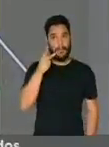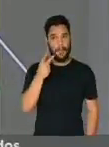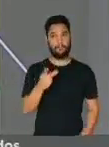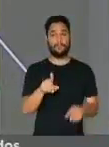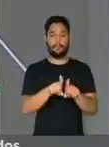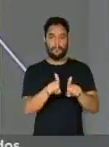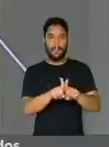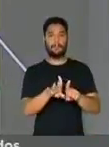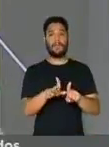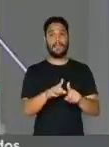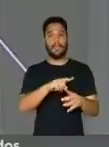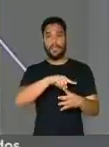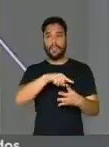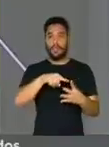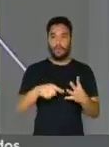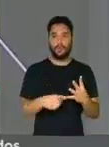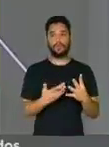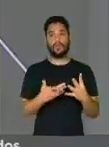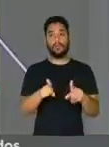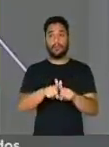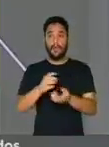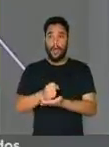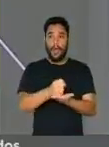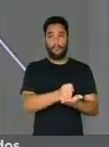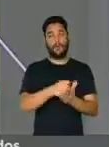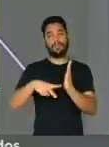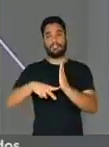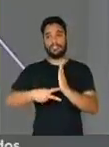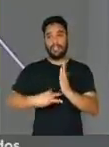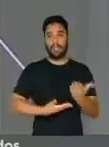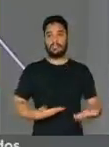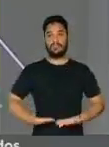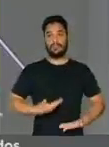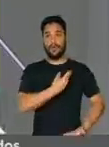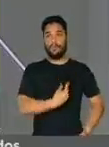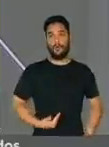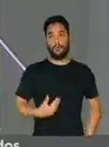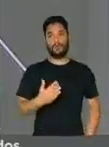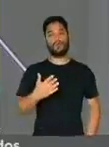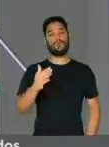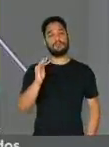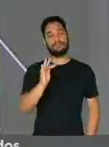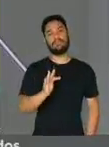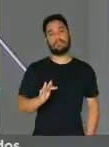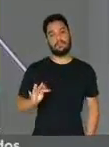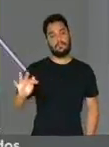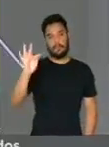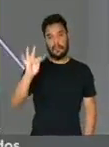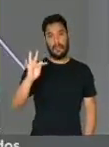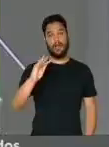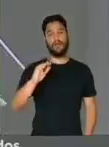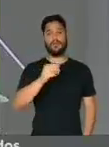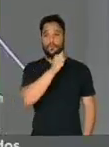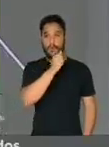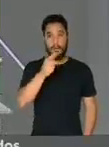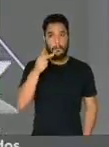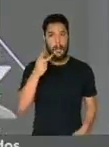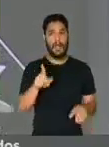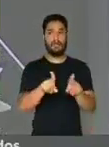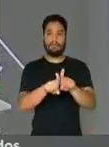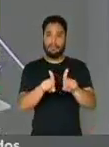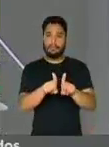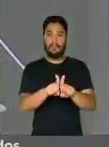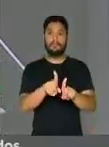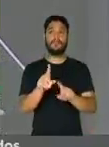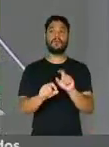Além dos nossos mandatos, teve apoio do Sindicato dos Servidores Públicos Federais Civis do Amapá. E a parte mais